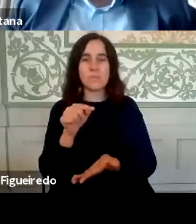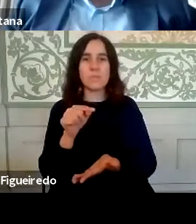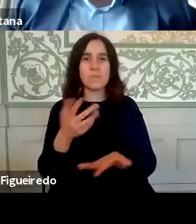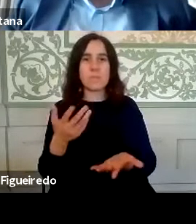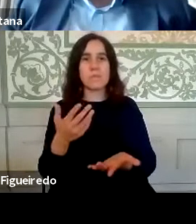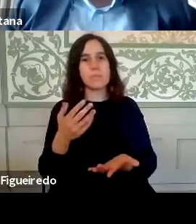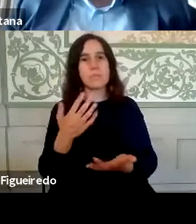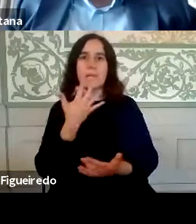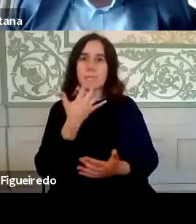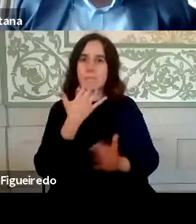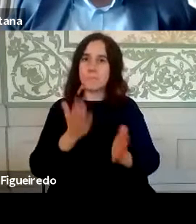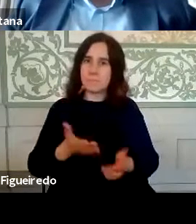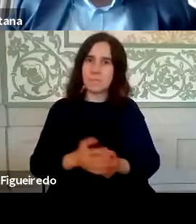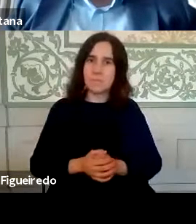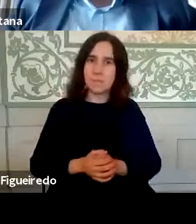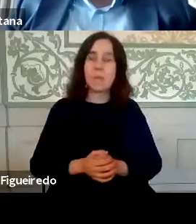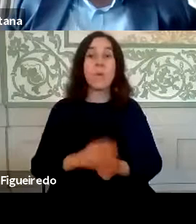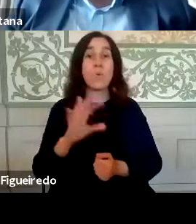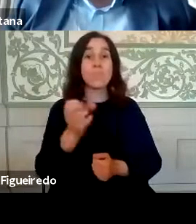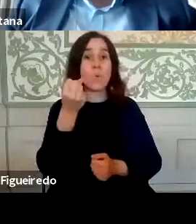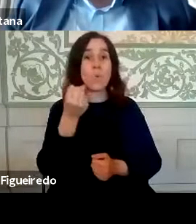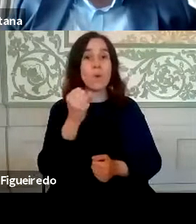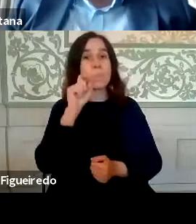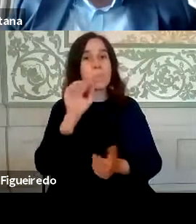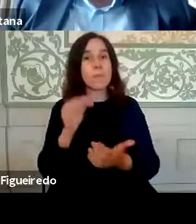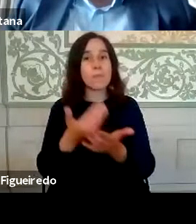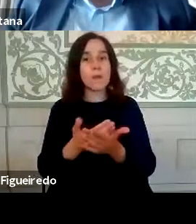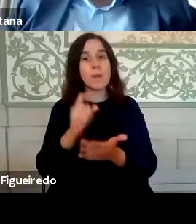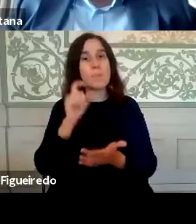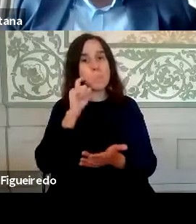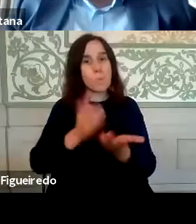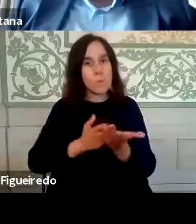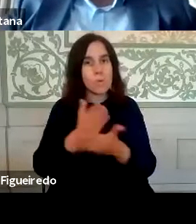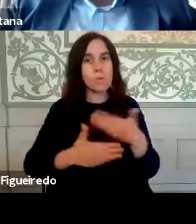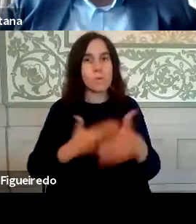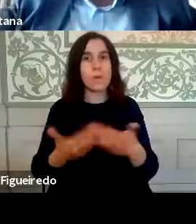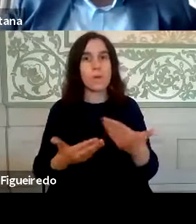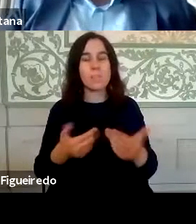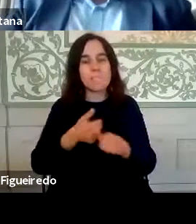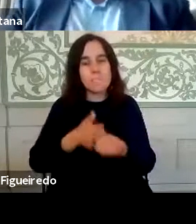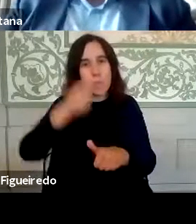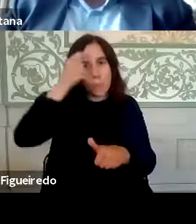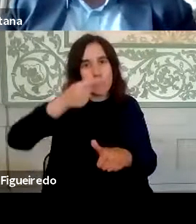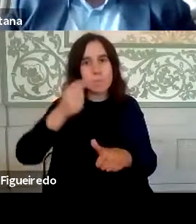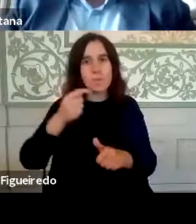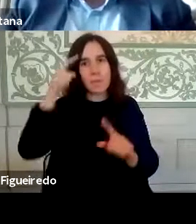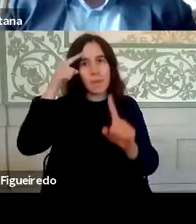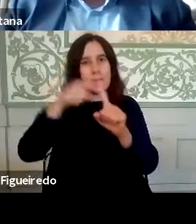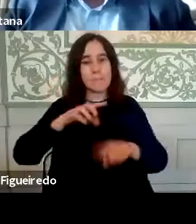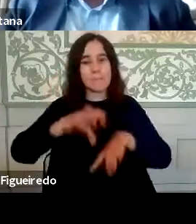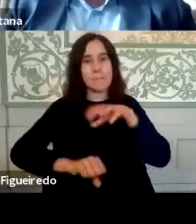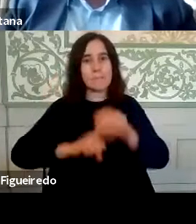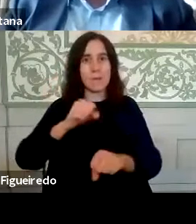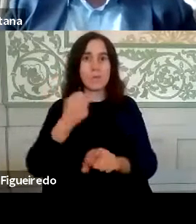essa atenção. E conseguimos com isto garantir, continuar a garantir o cumprimento da missão e dos serviços aqui do